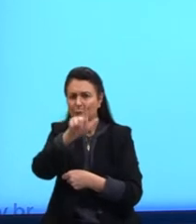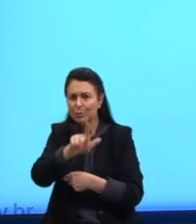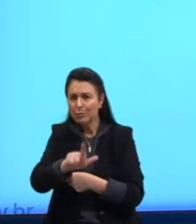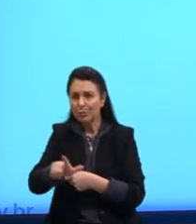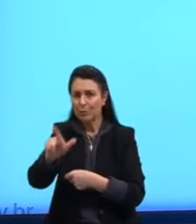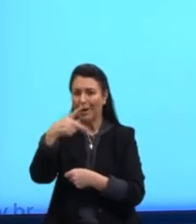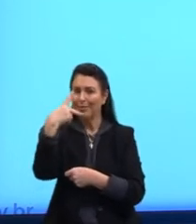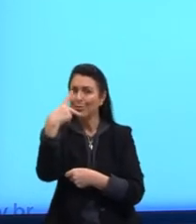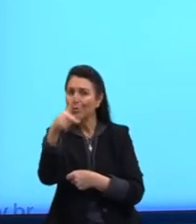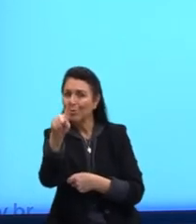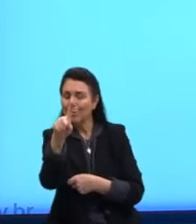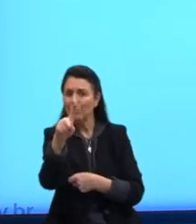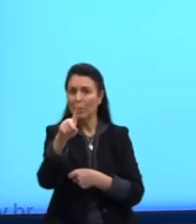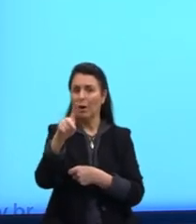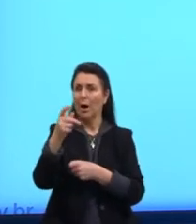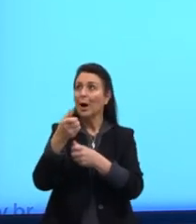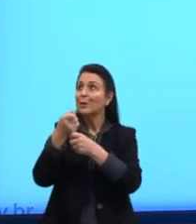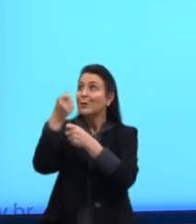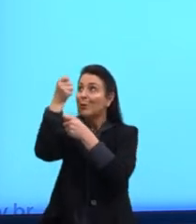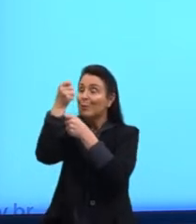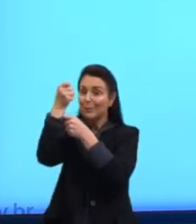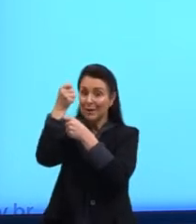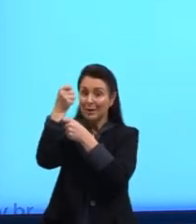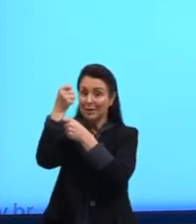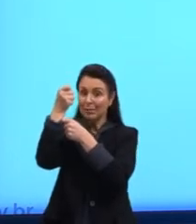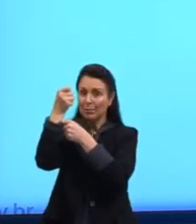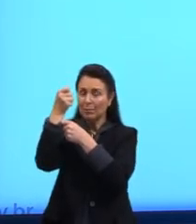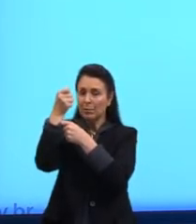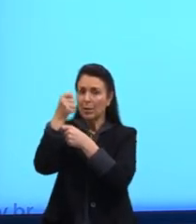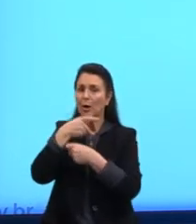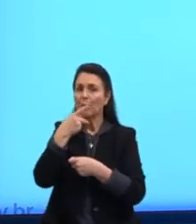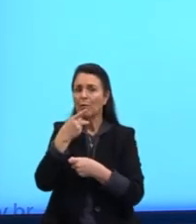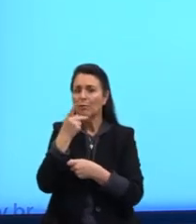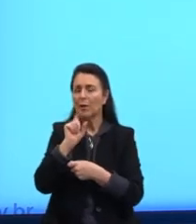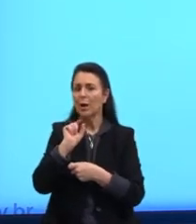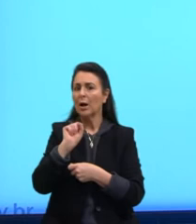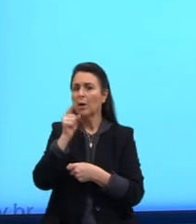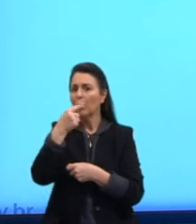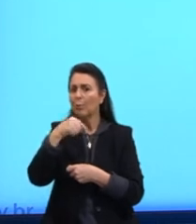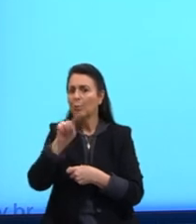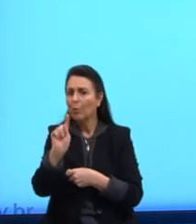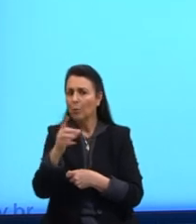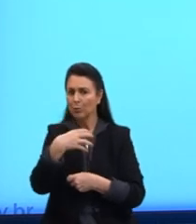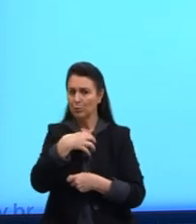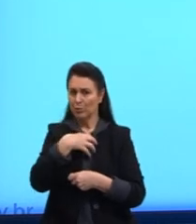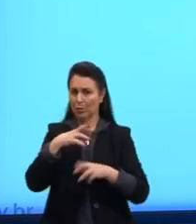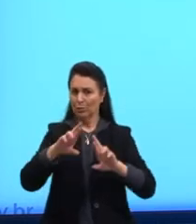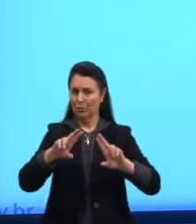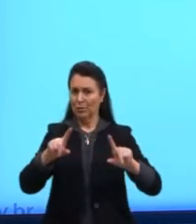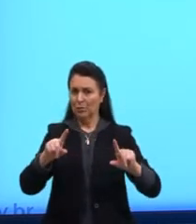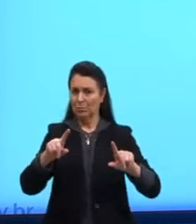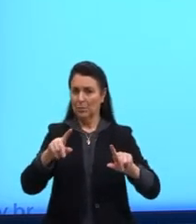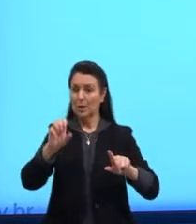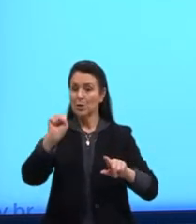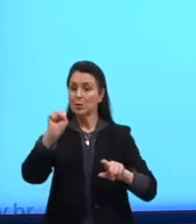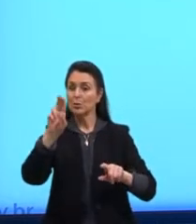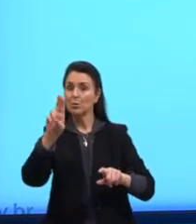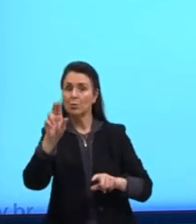tua sombrinha, eu vou dizer yours is in the car. A sua